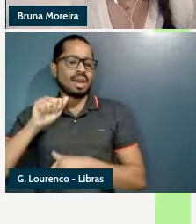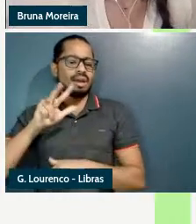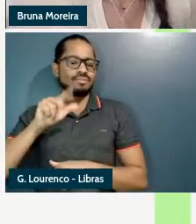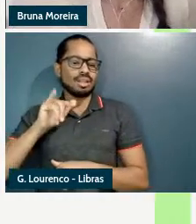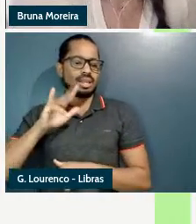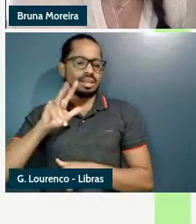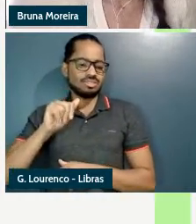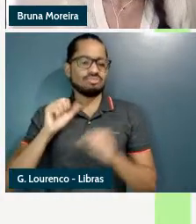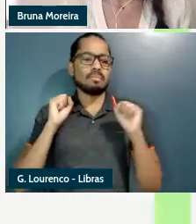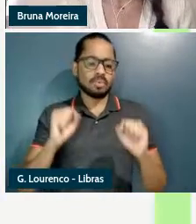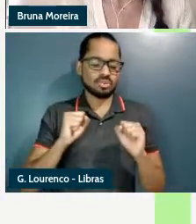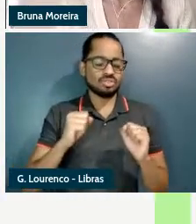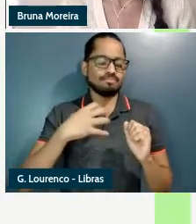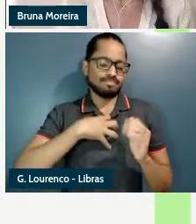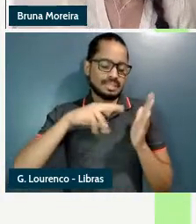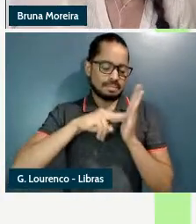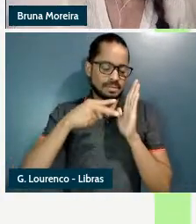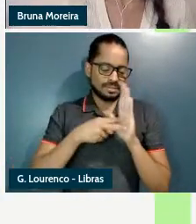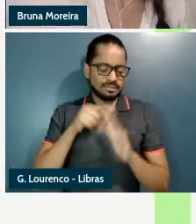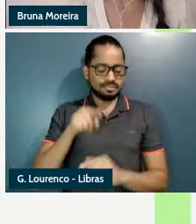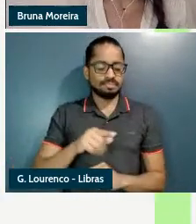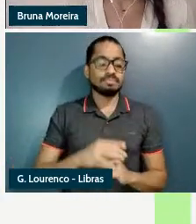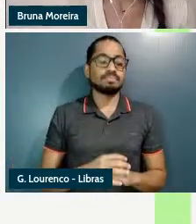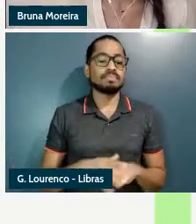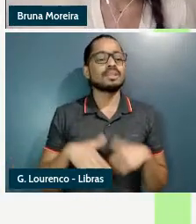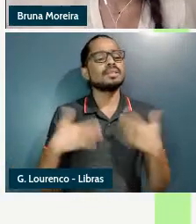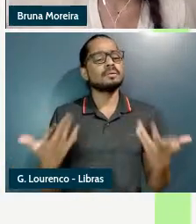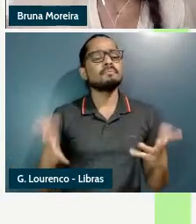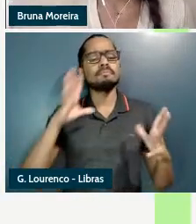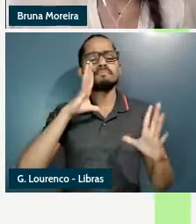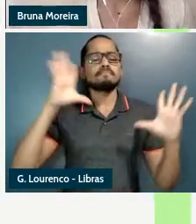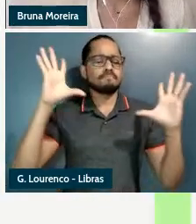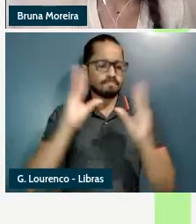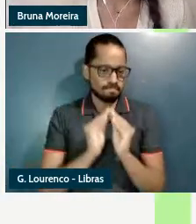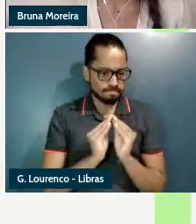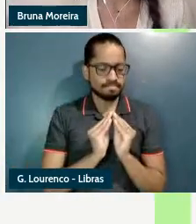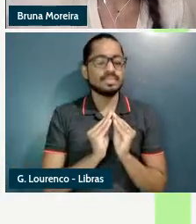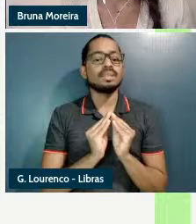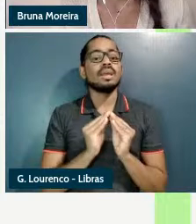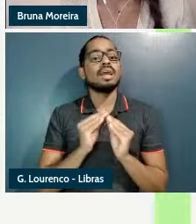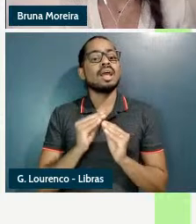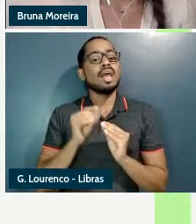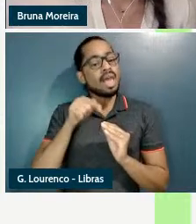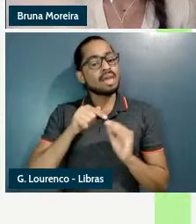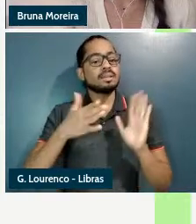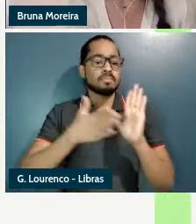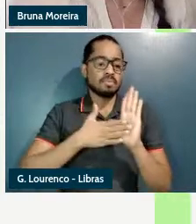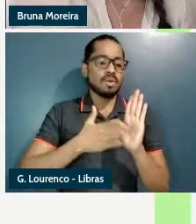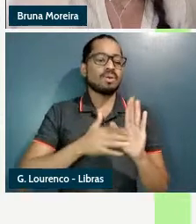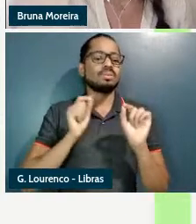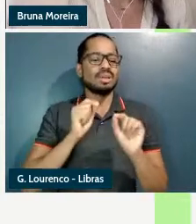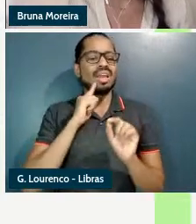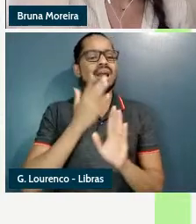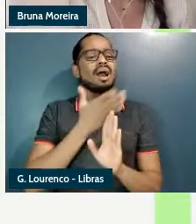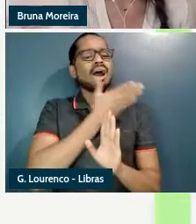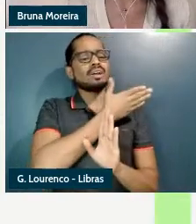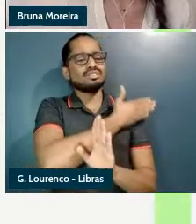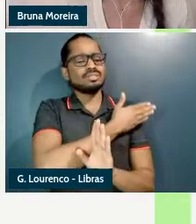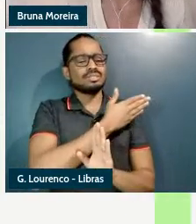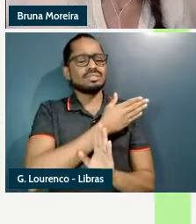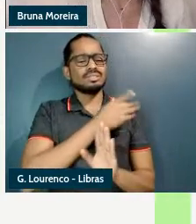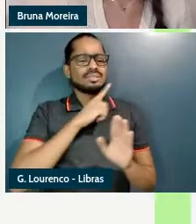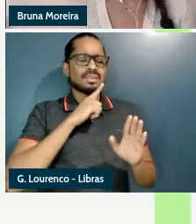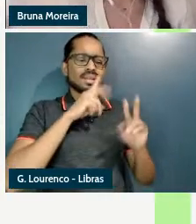as minhas considerações finais essa proposta permite eliminar a redundância de análises prévias entre regras aqui tem um erro